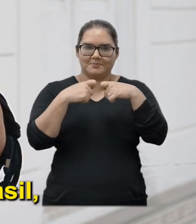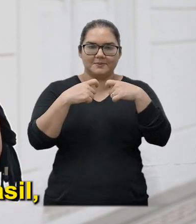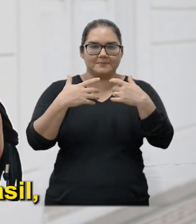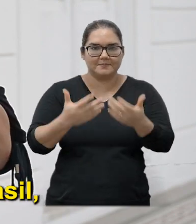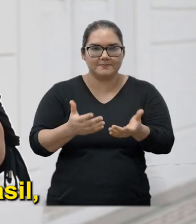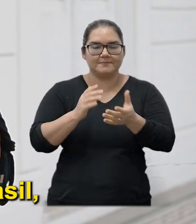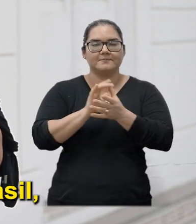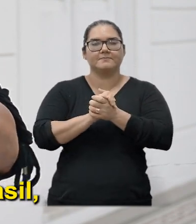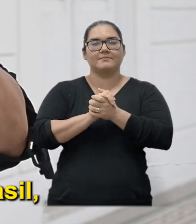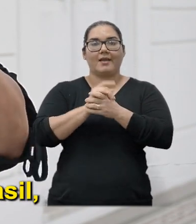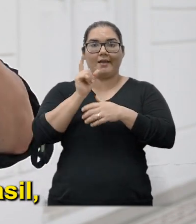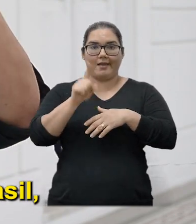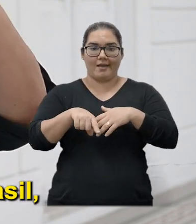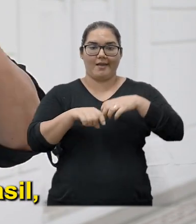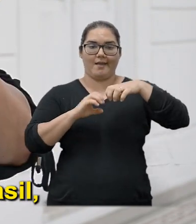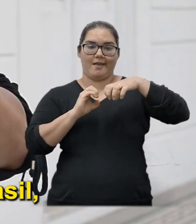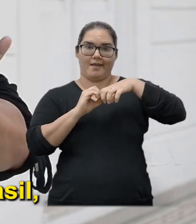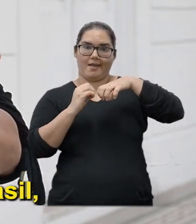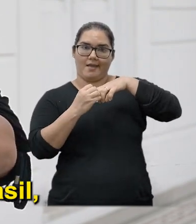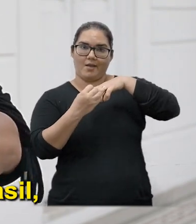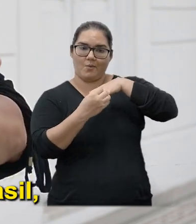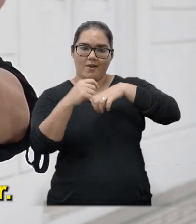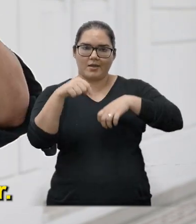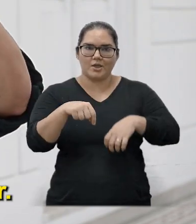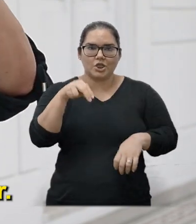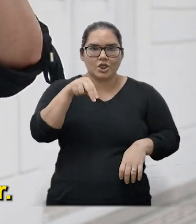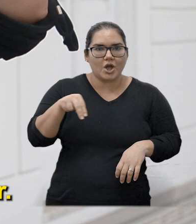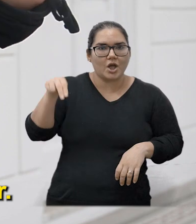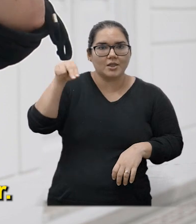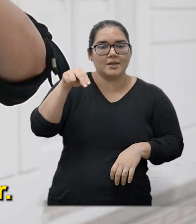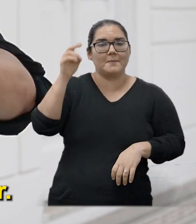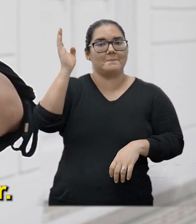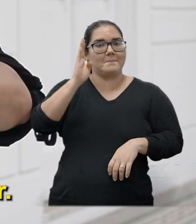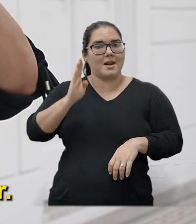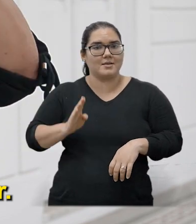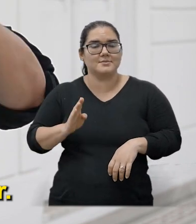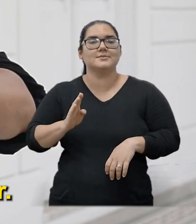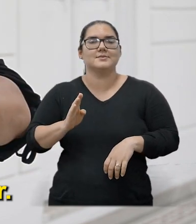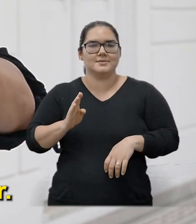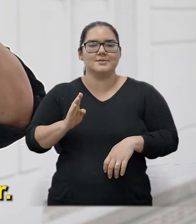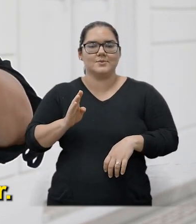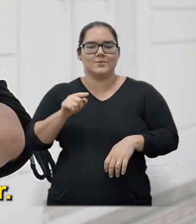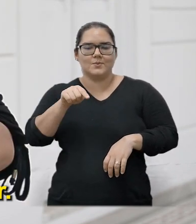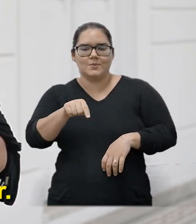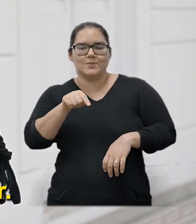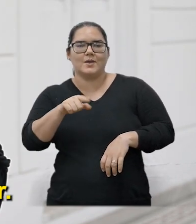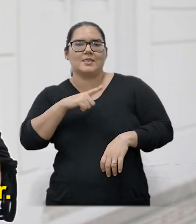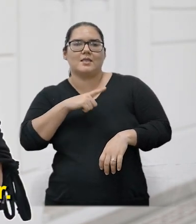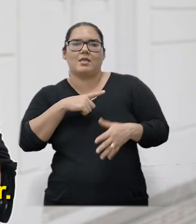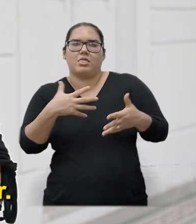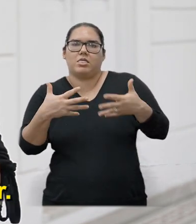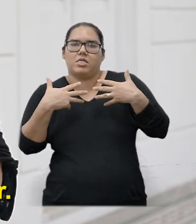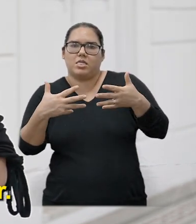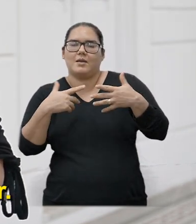Recôncavo Baiano Aqui no nordeste Do Brasil Bem do lado De baixo Da linha Do Equador